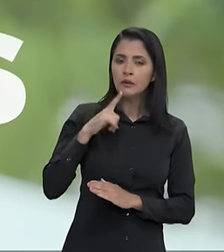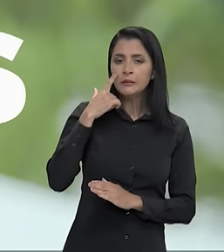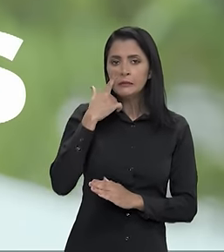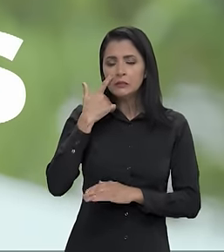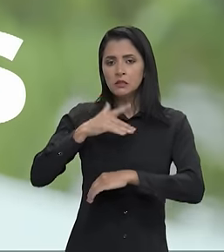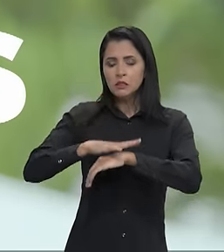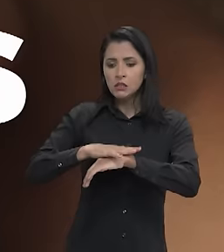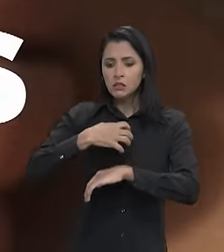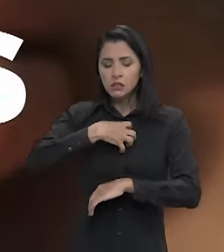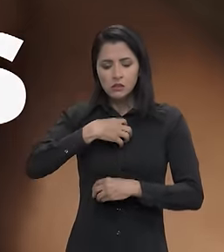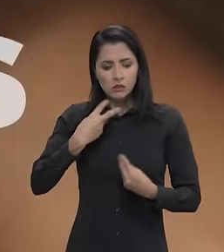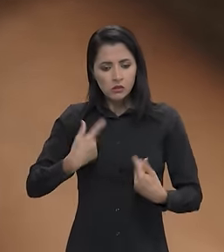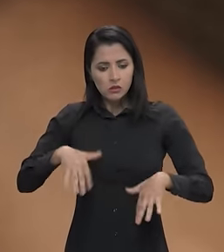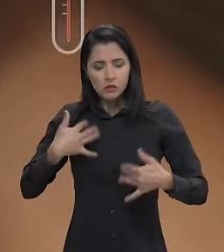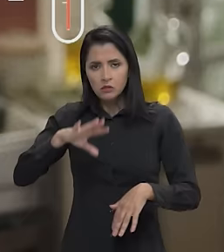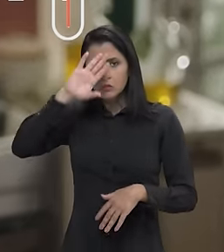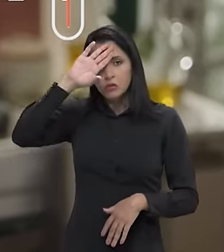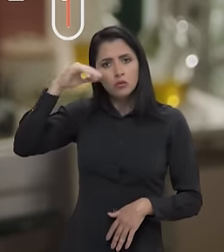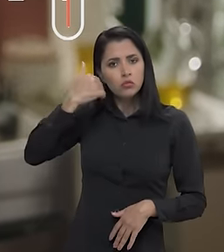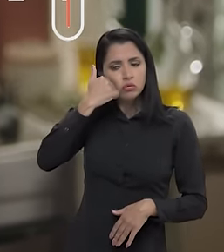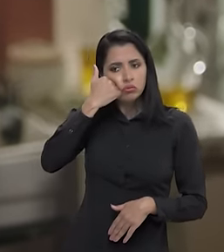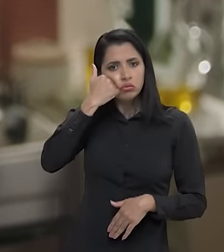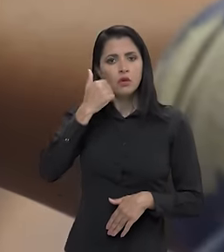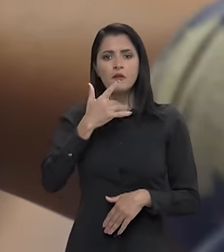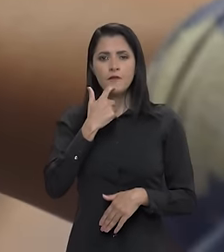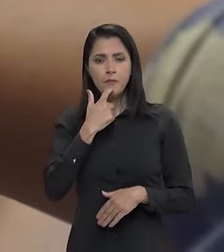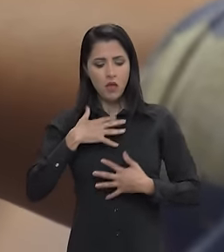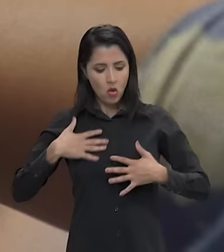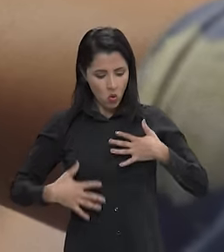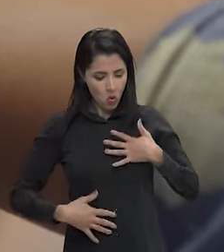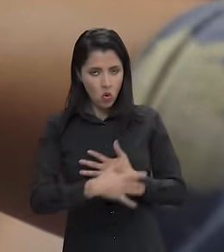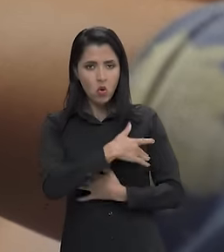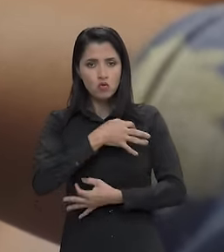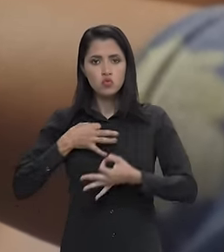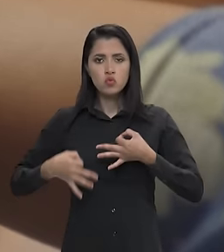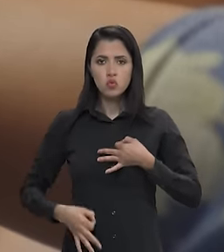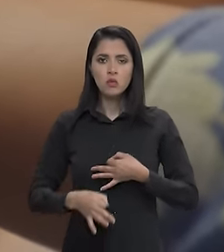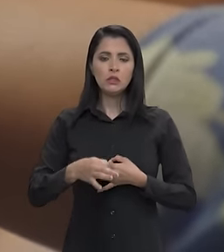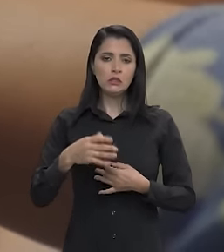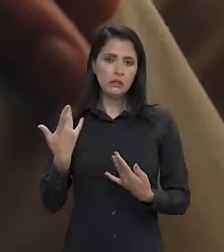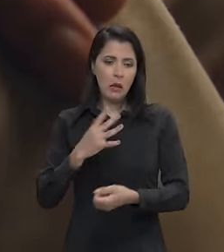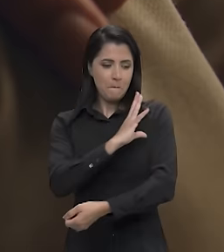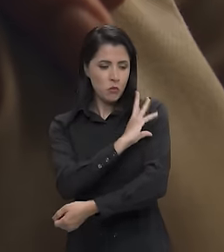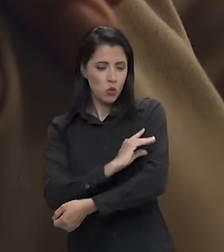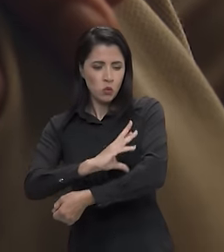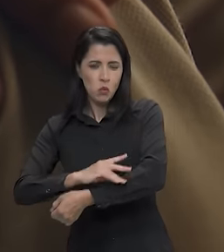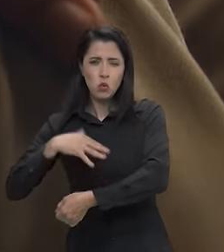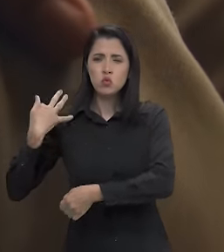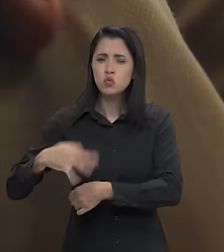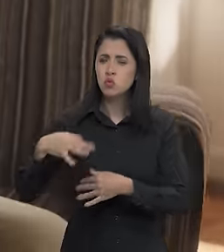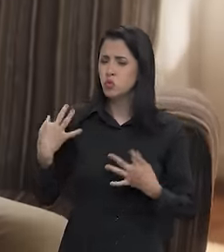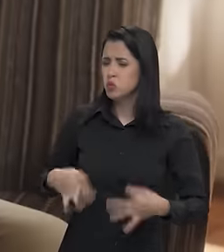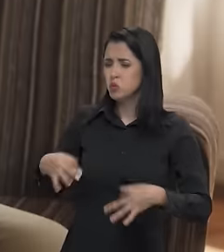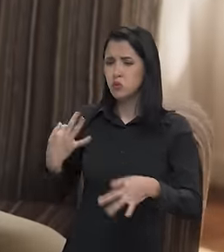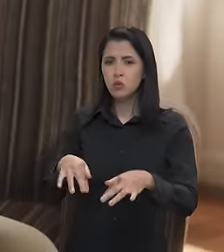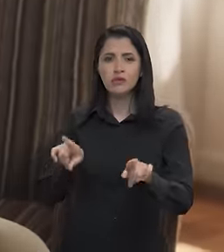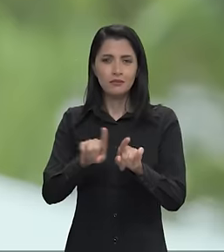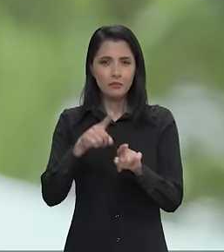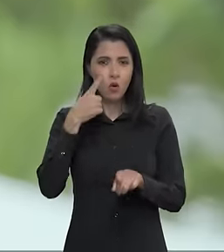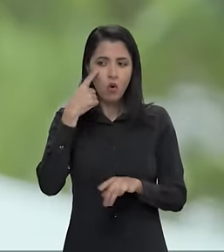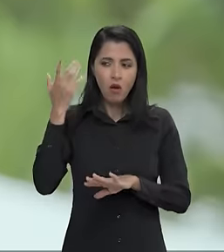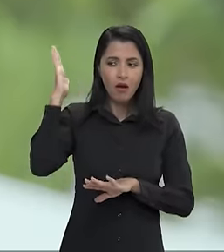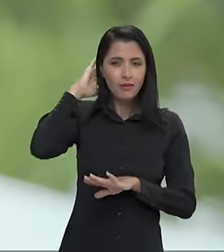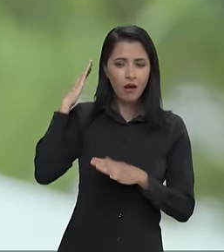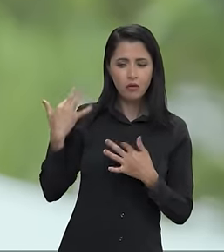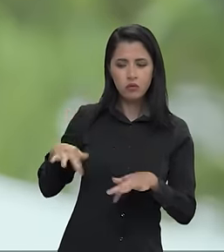tiver algum sintoma como febre alta, manchas vermelhas pelo corpo, dores musculares intensas e